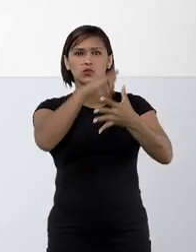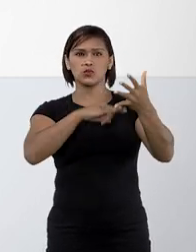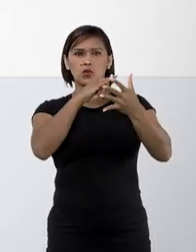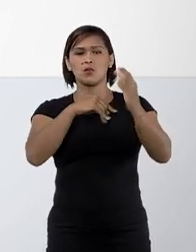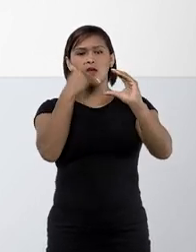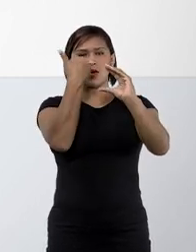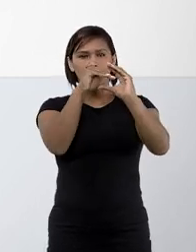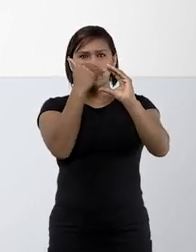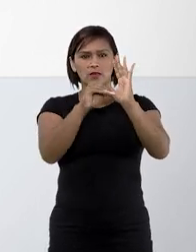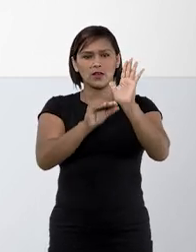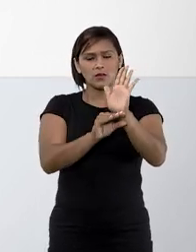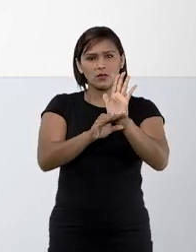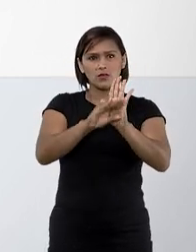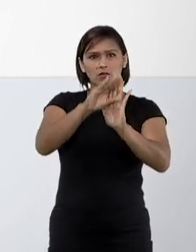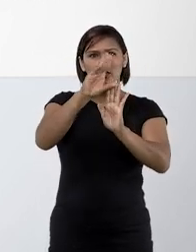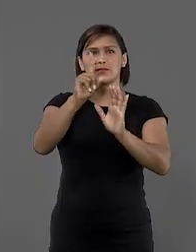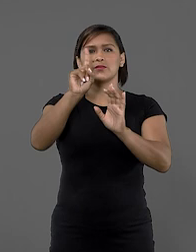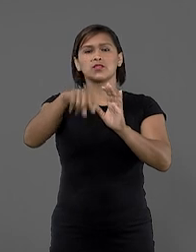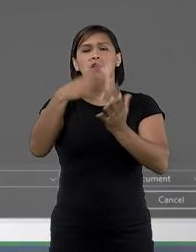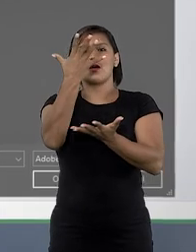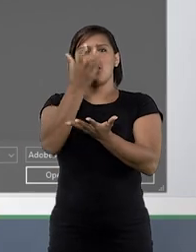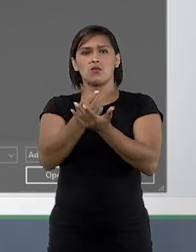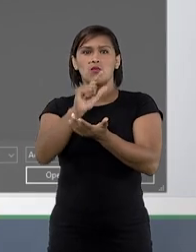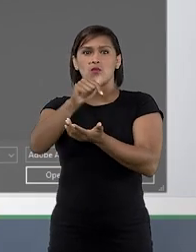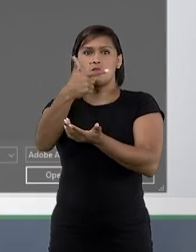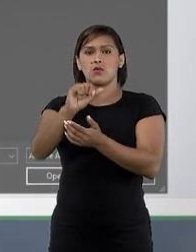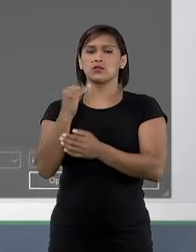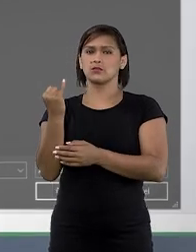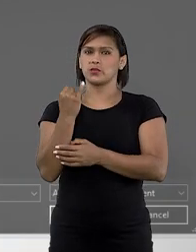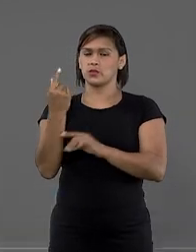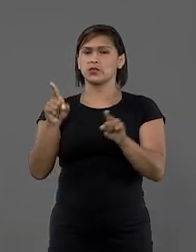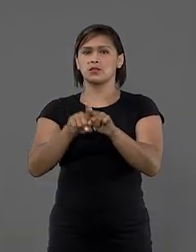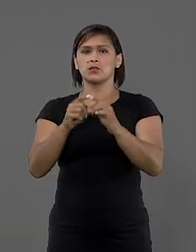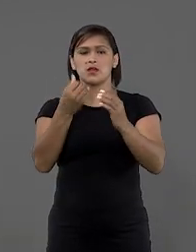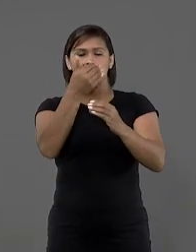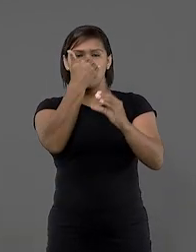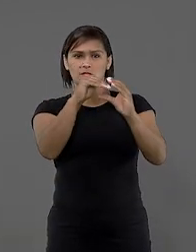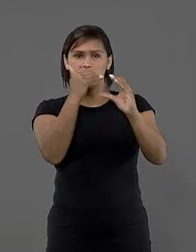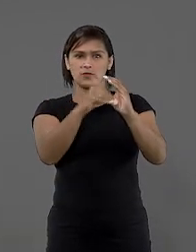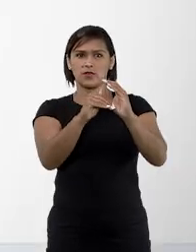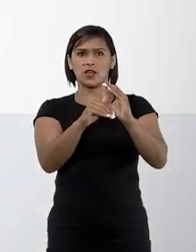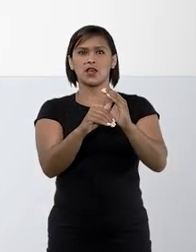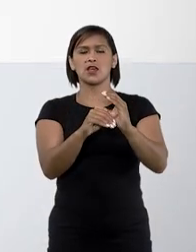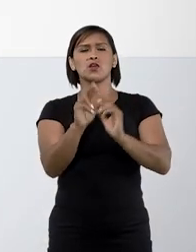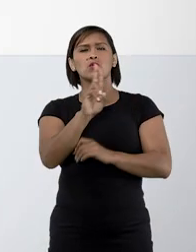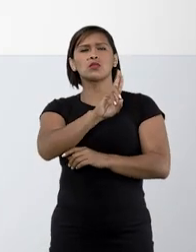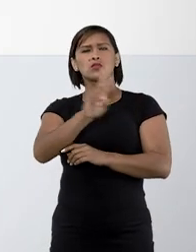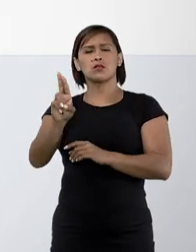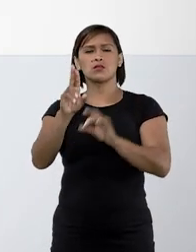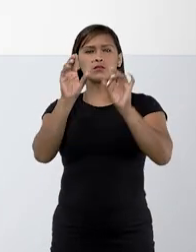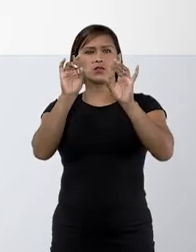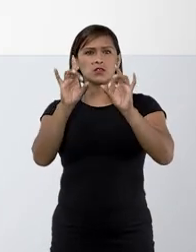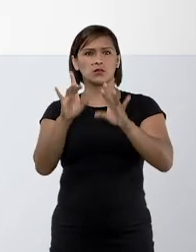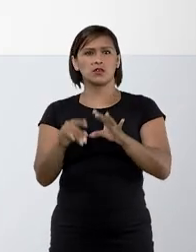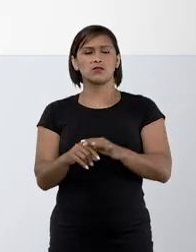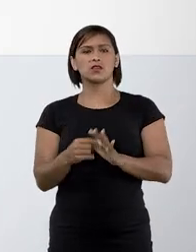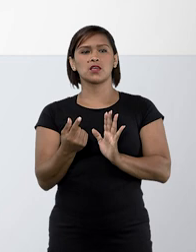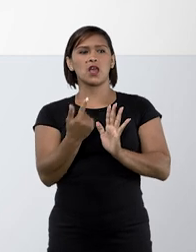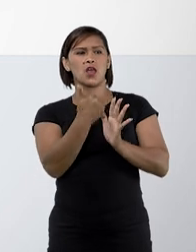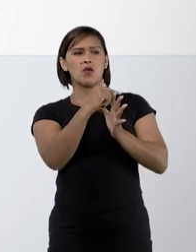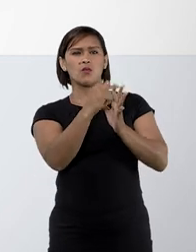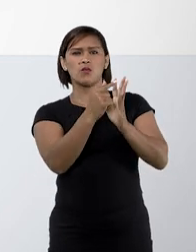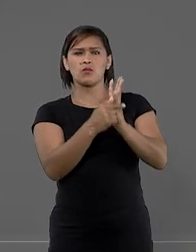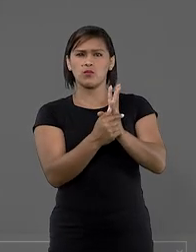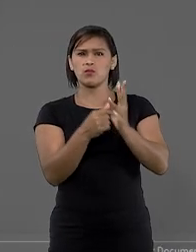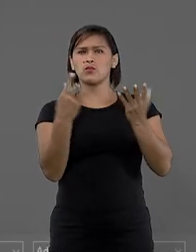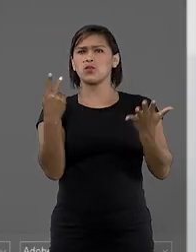sejam carregados corretamente. Outro detalhe importante é enviar documentos devidamente nomeados, especificando o